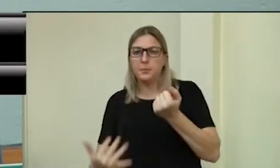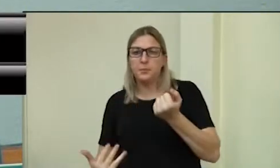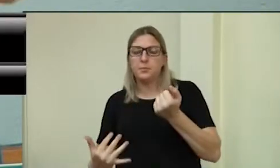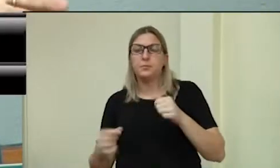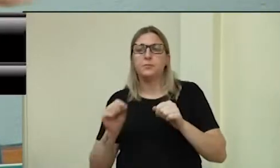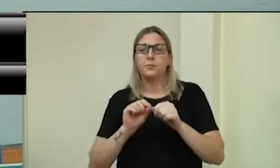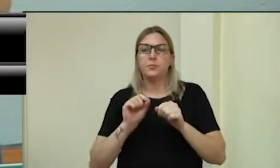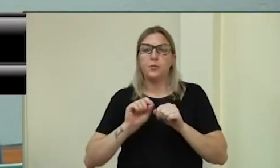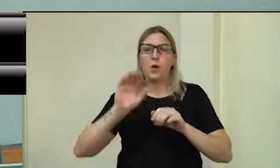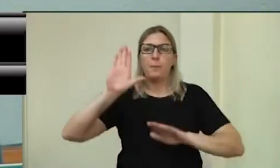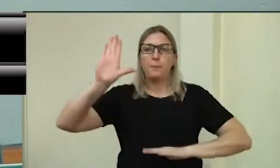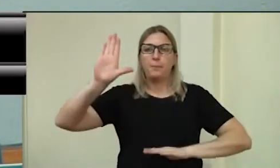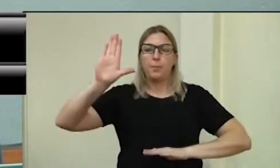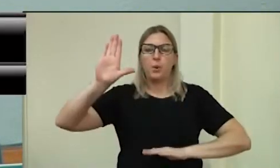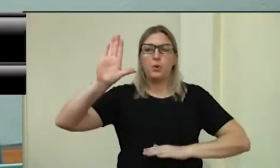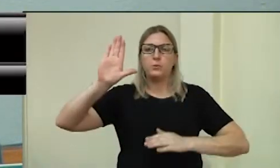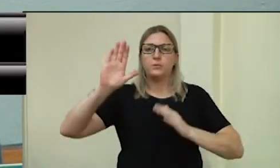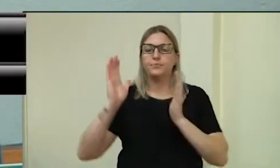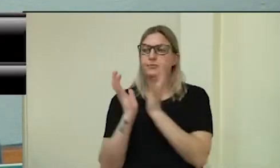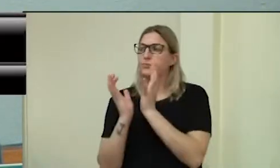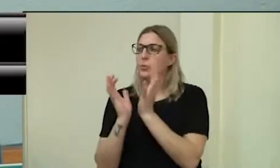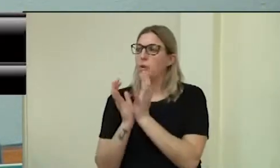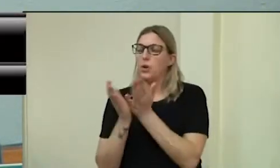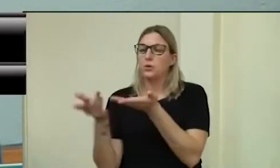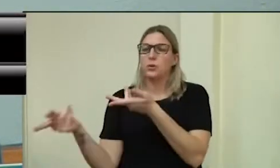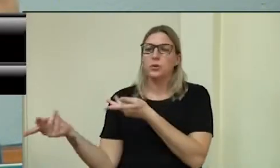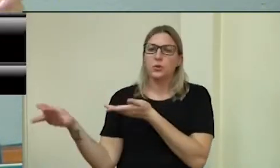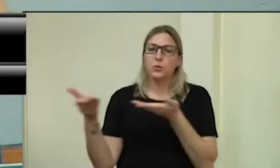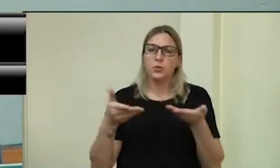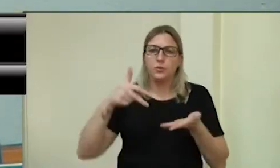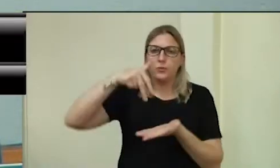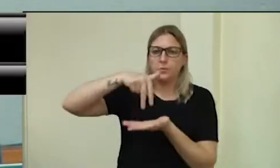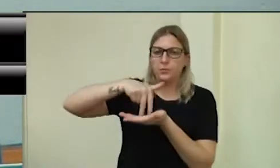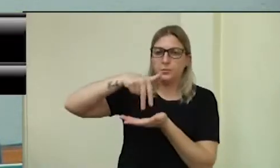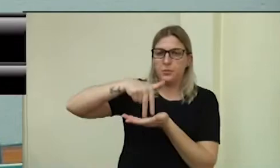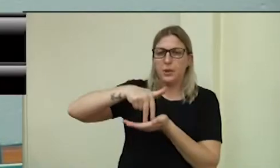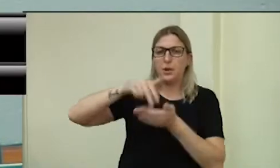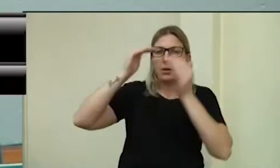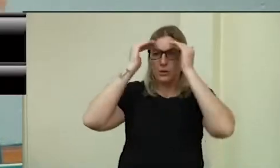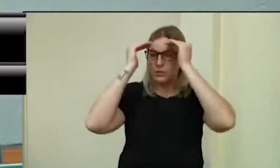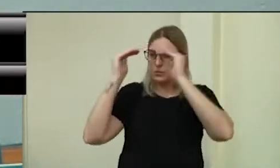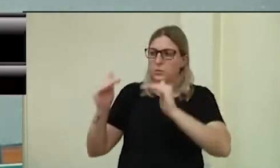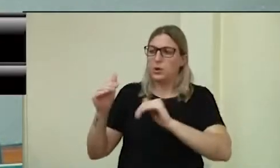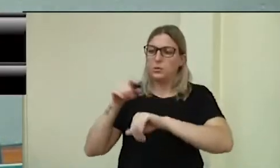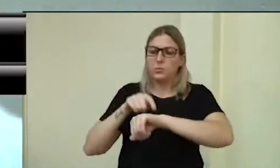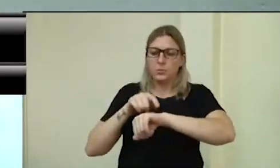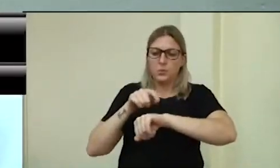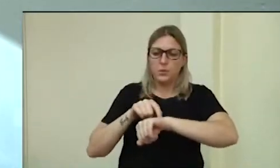Aos demais, eu convido para ficarem em pé em respeito a esse momento.